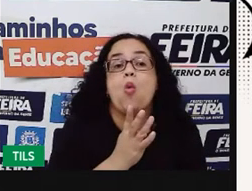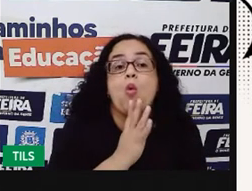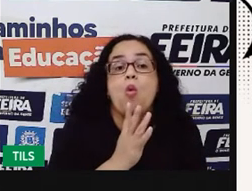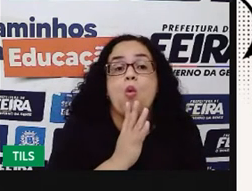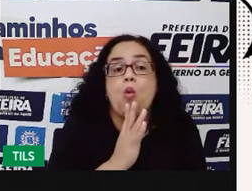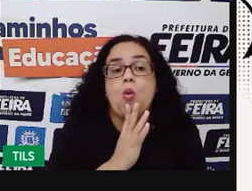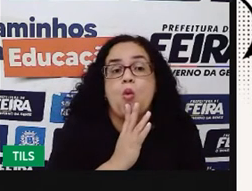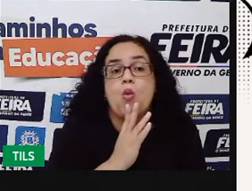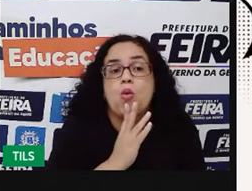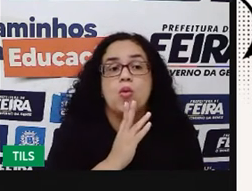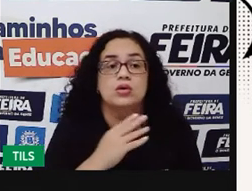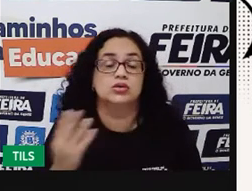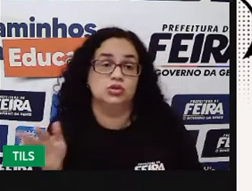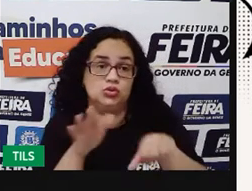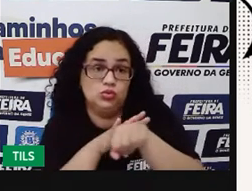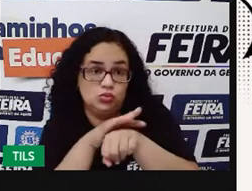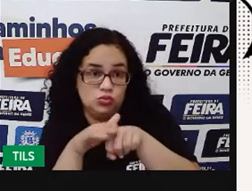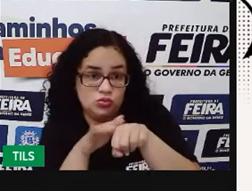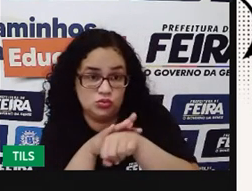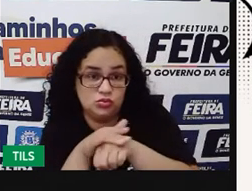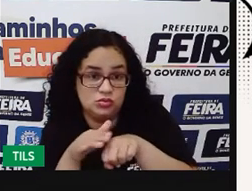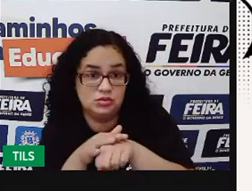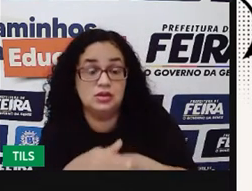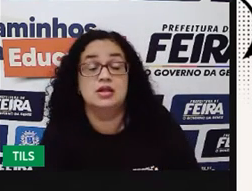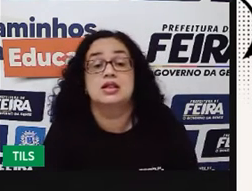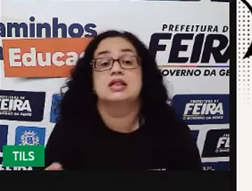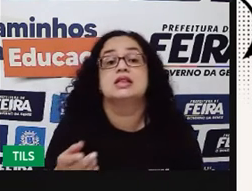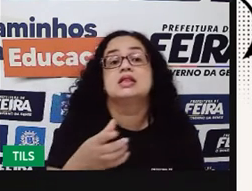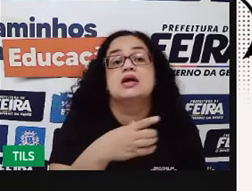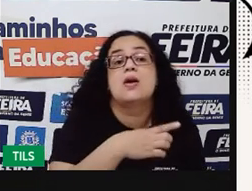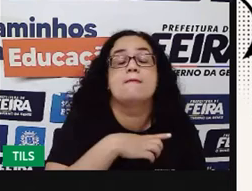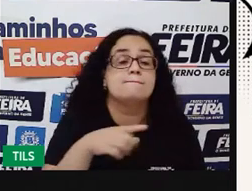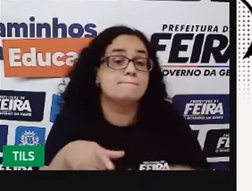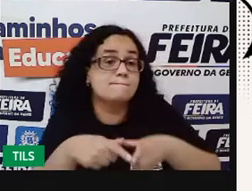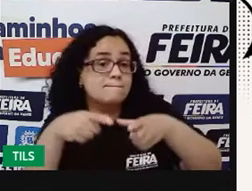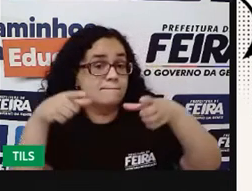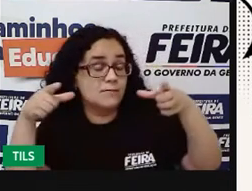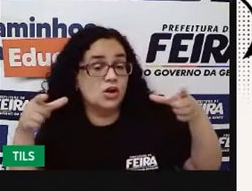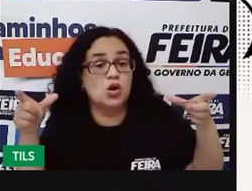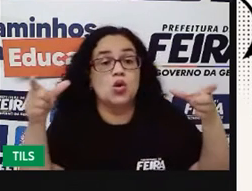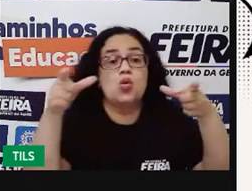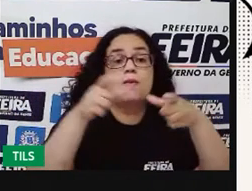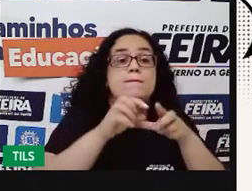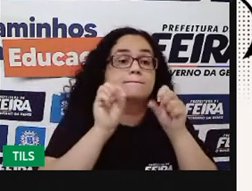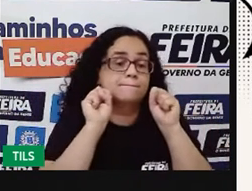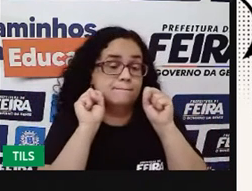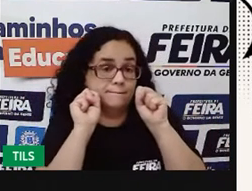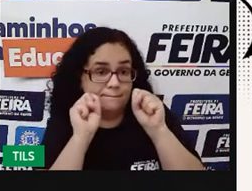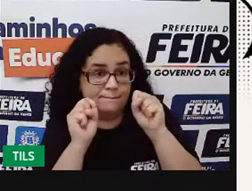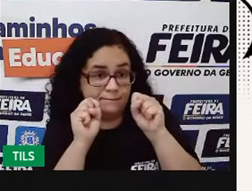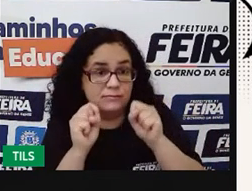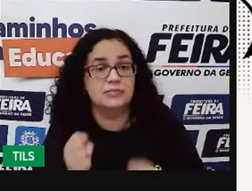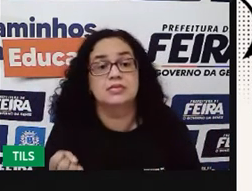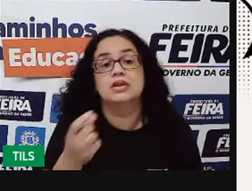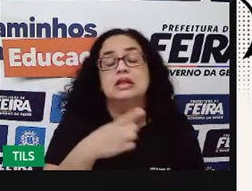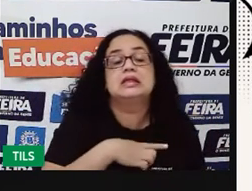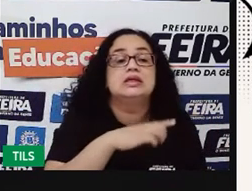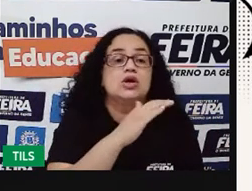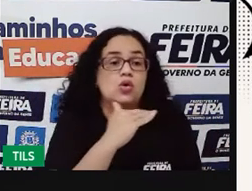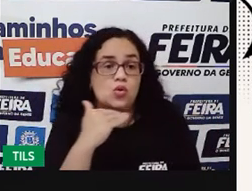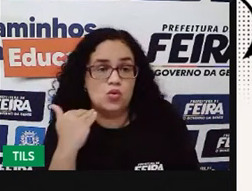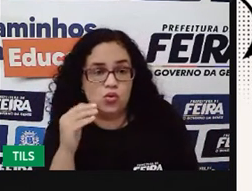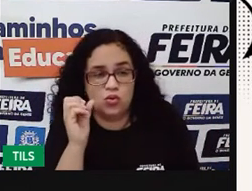gravidade de uma doença, considerando-se o maior ou o menor poder para ela causar a morte,